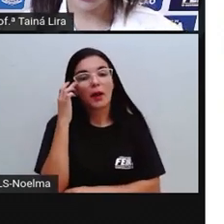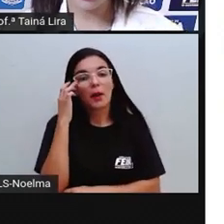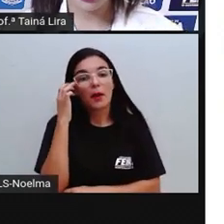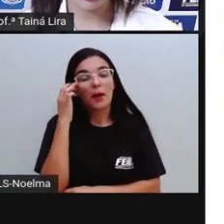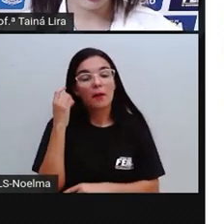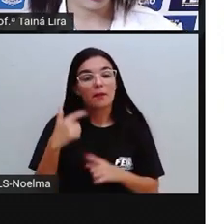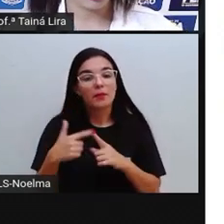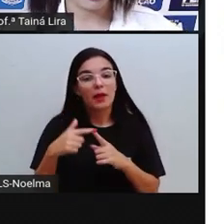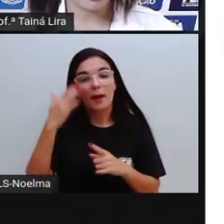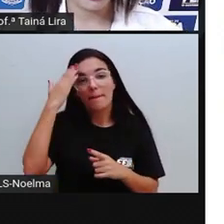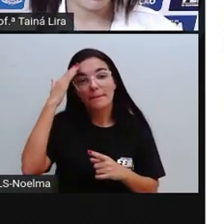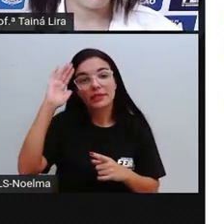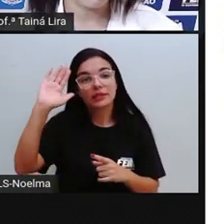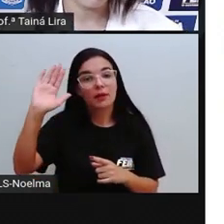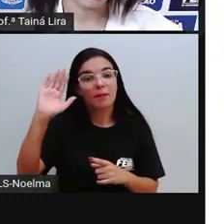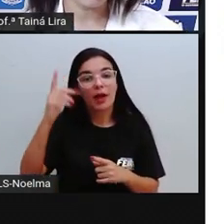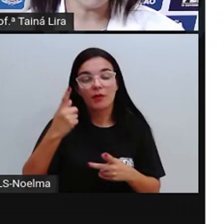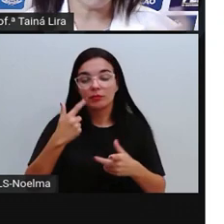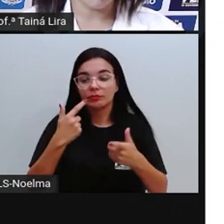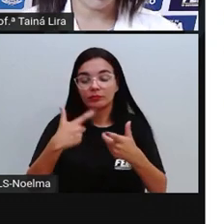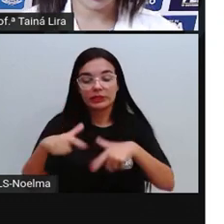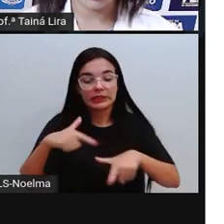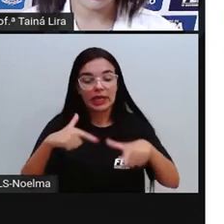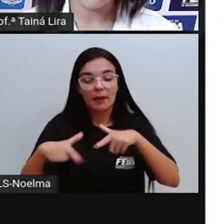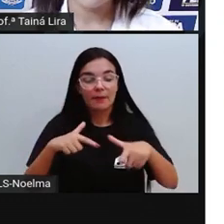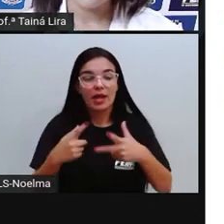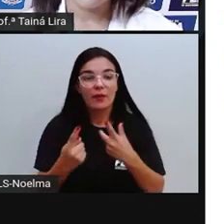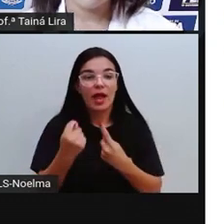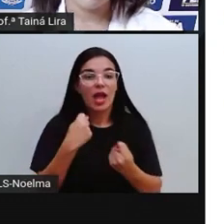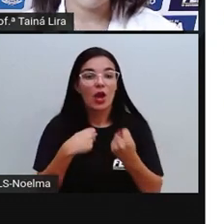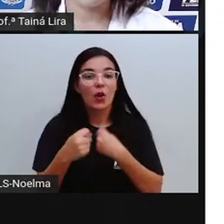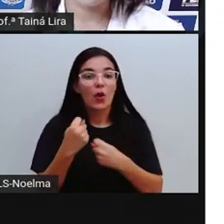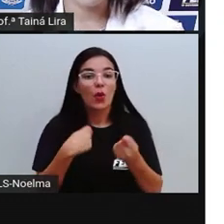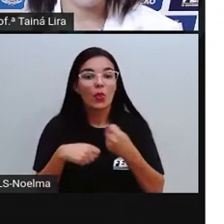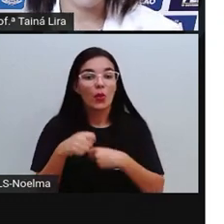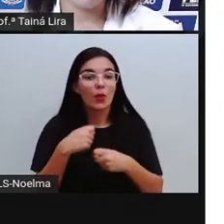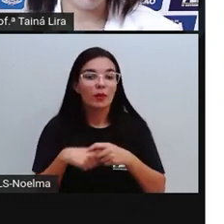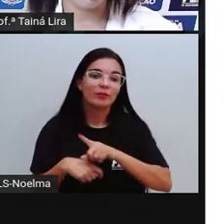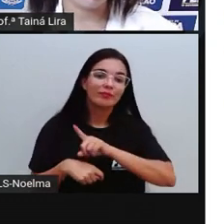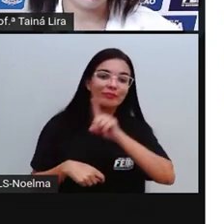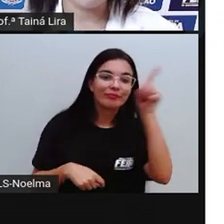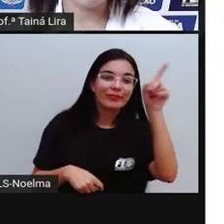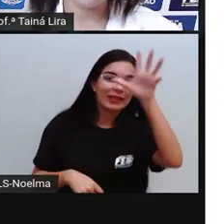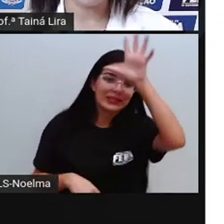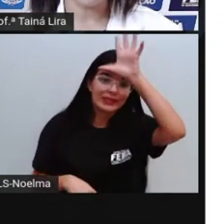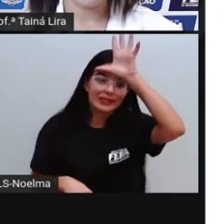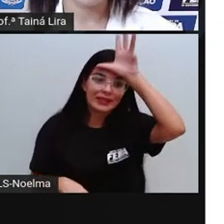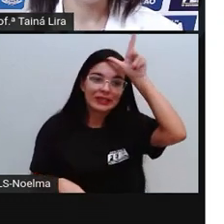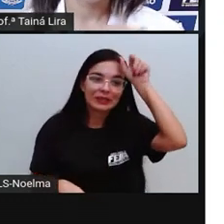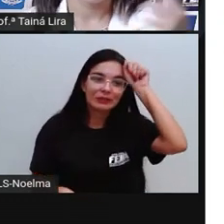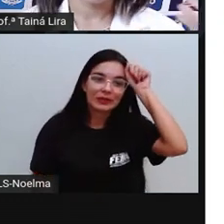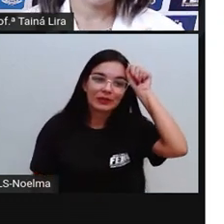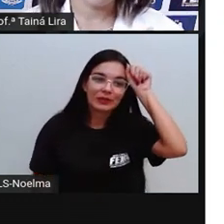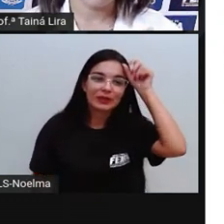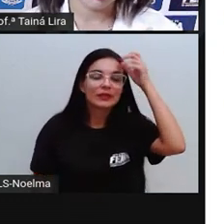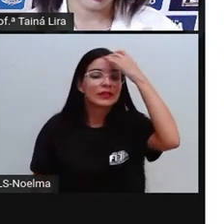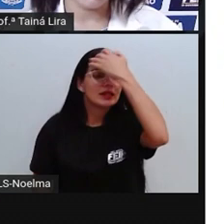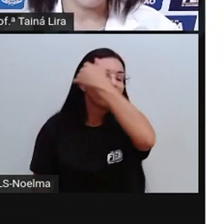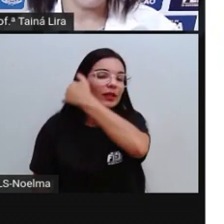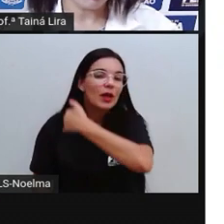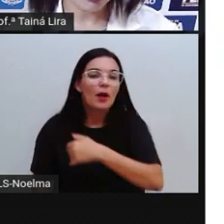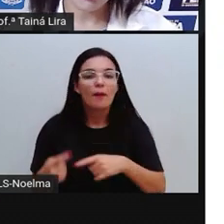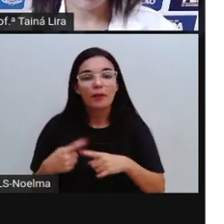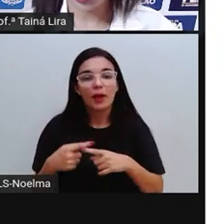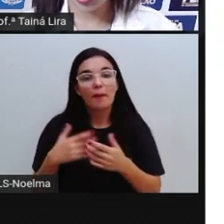atividade econômica deles. Então, a gente não pode, né, dizer que pode sobreviver, porque essas pessoas